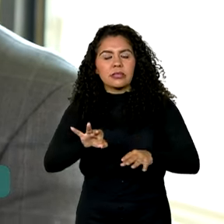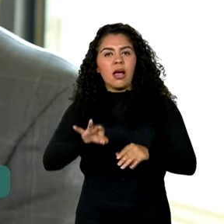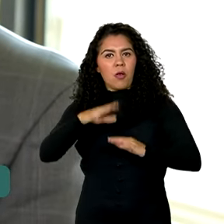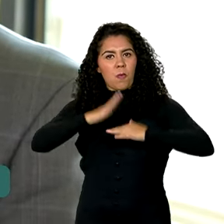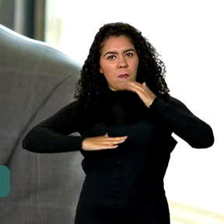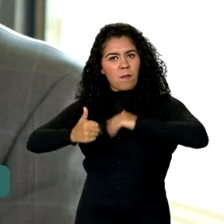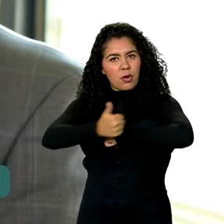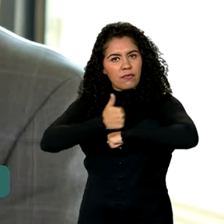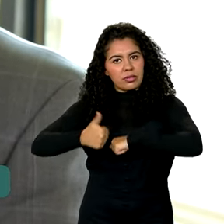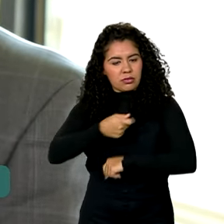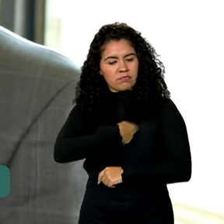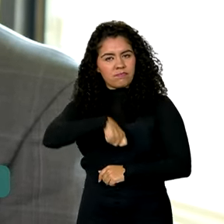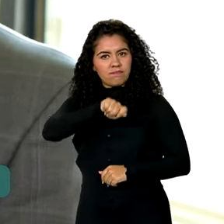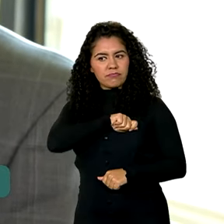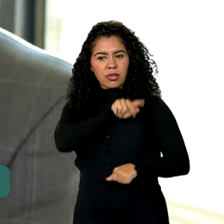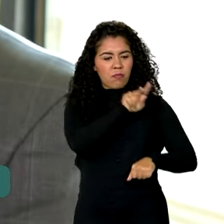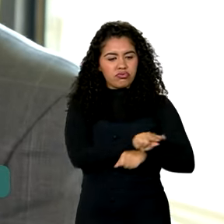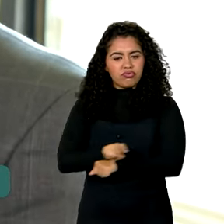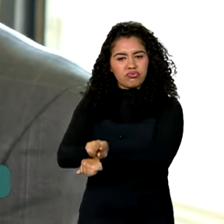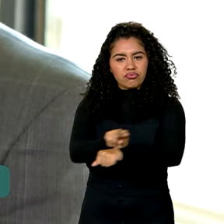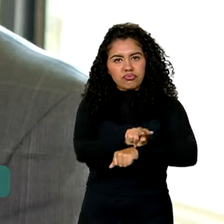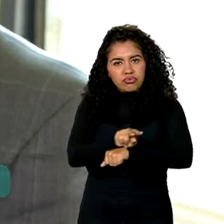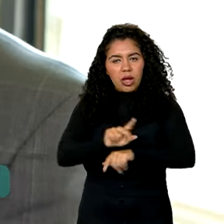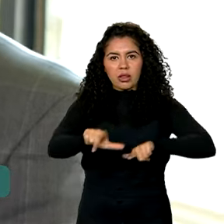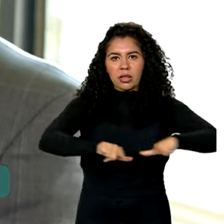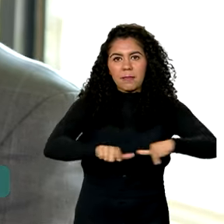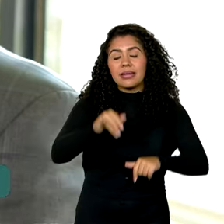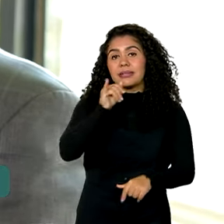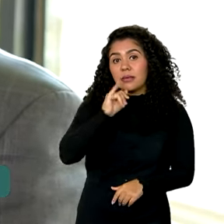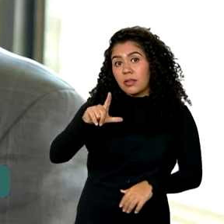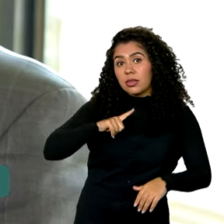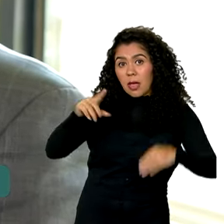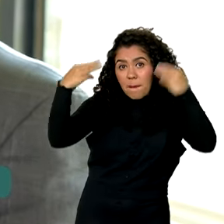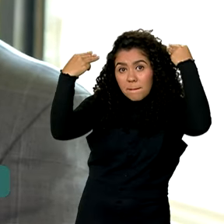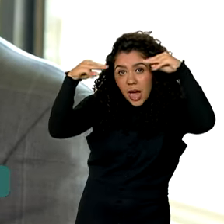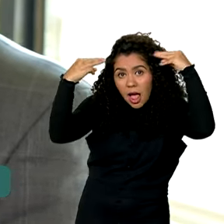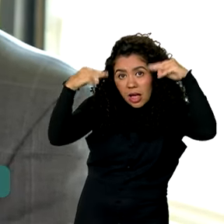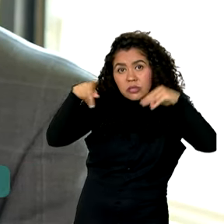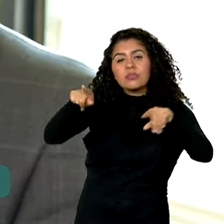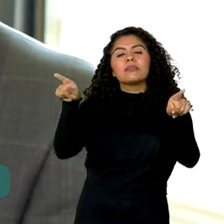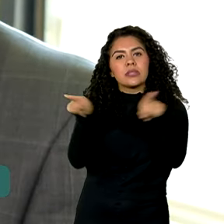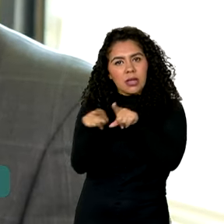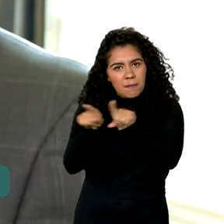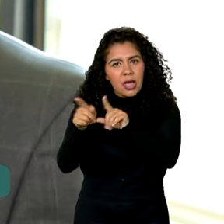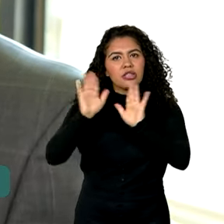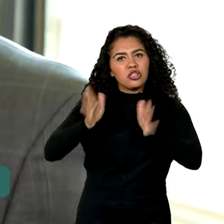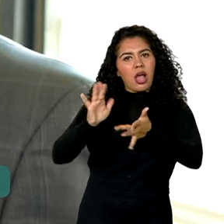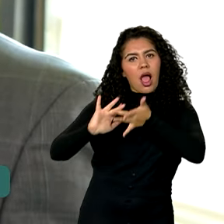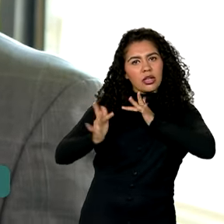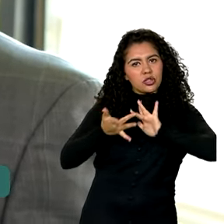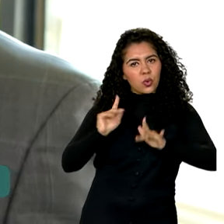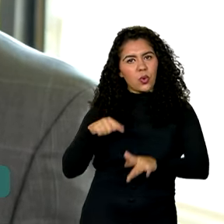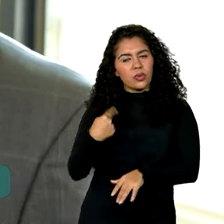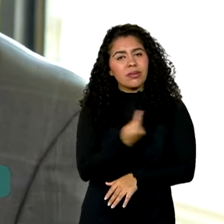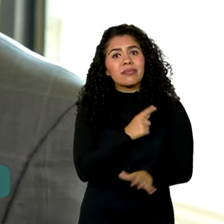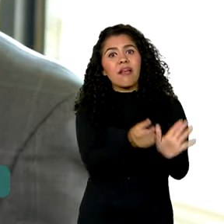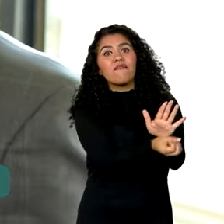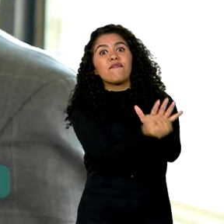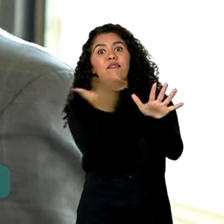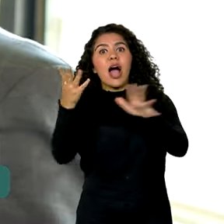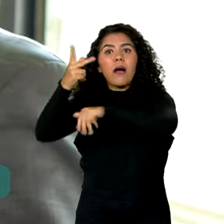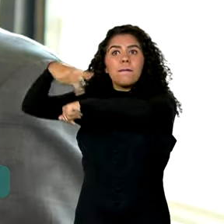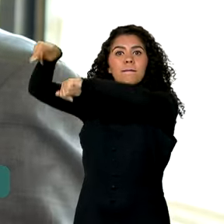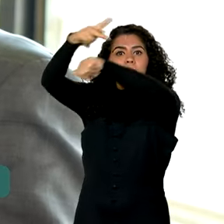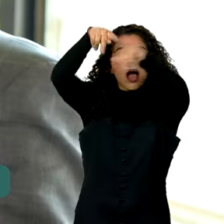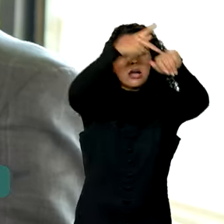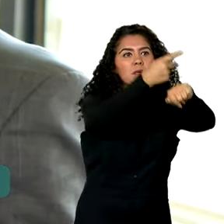fiscais do trabalho. Então você tem o México, que quer tratar conosco sobre isso. Então tem vários países que buscam